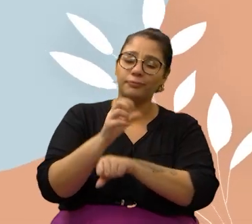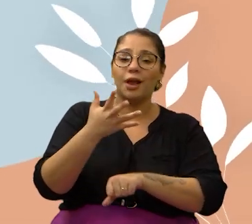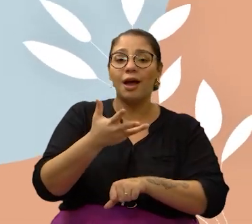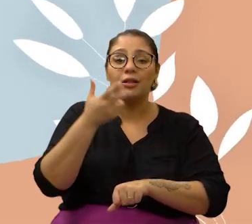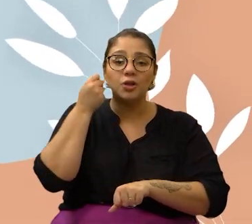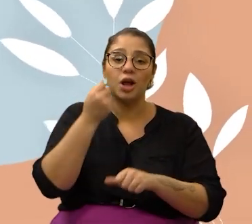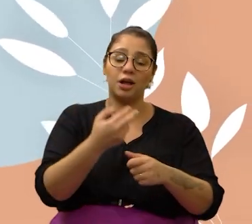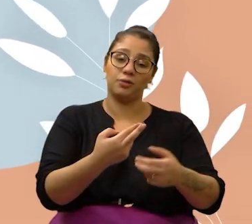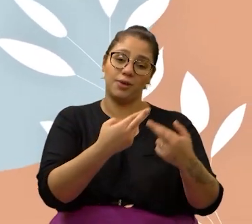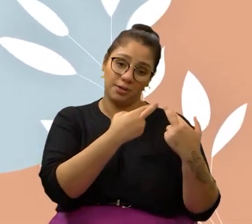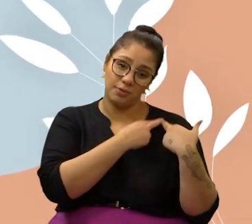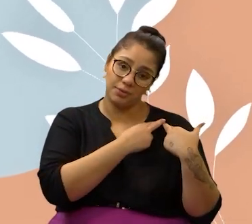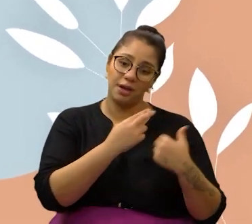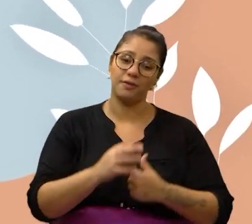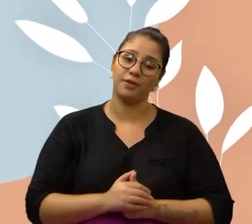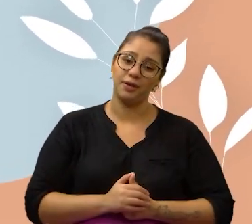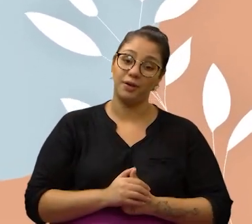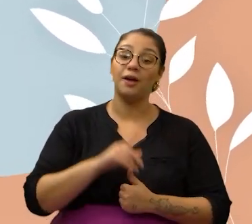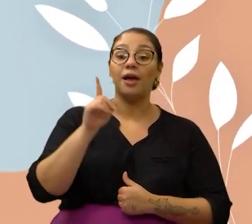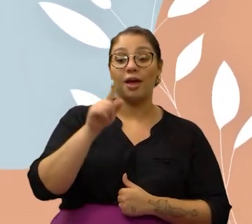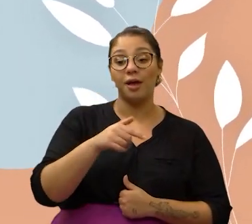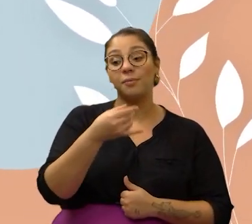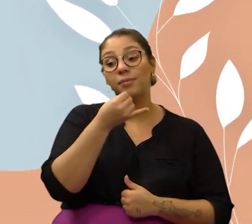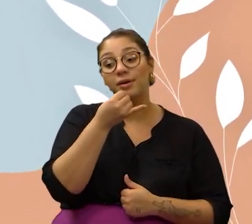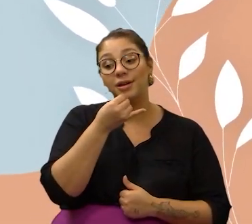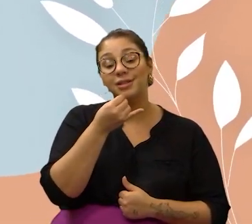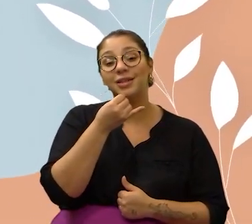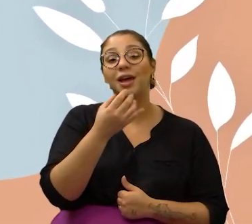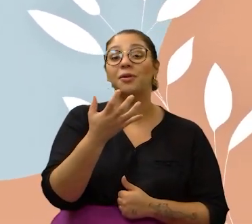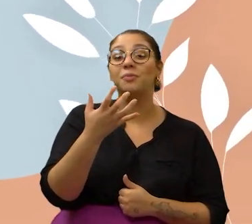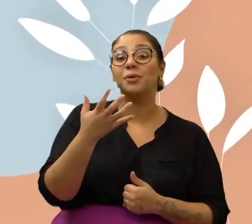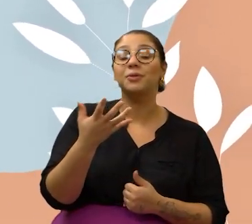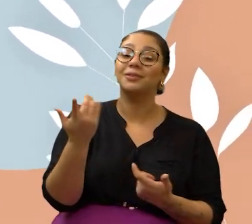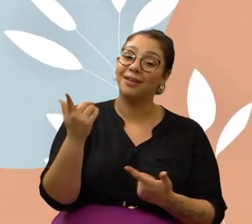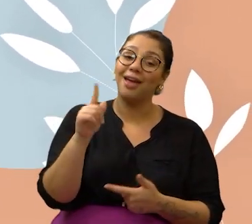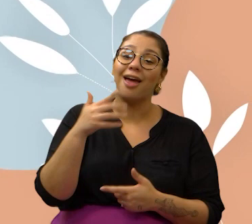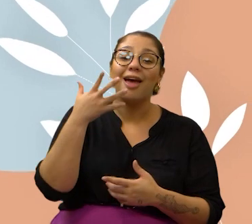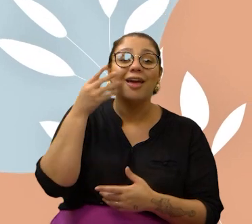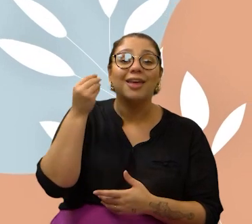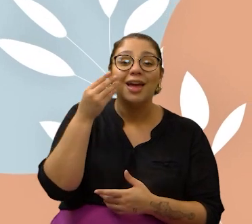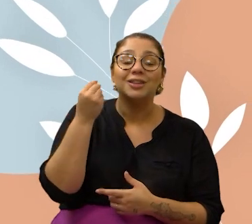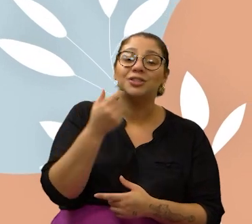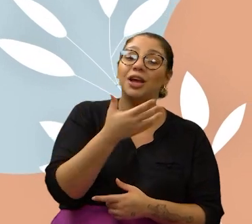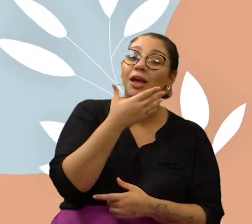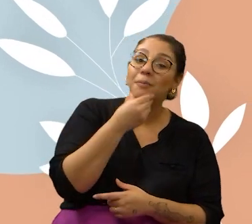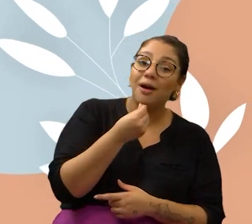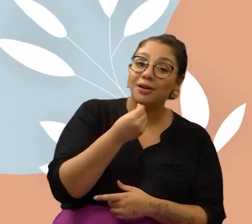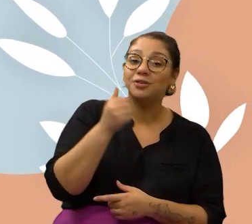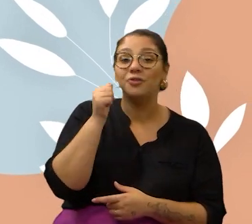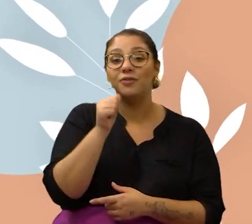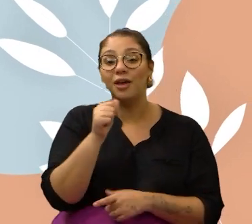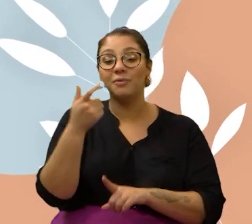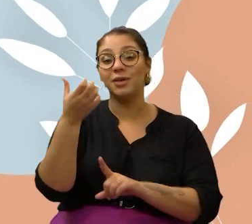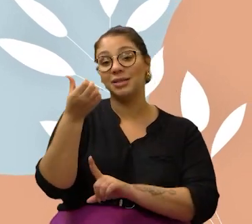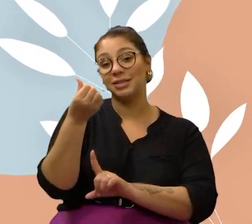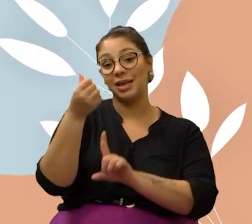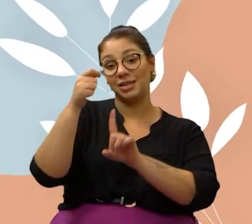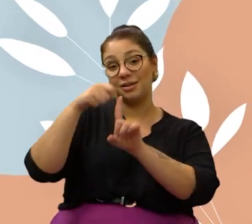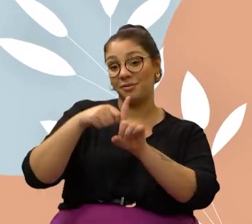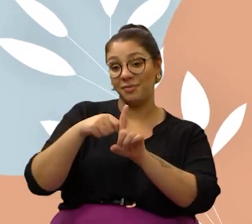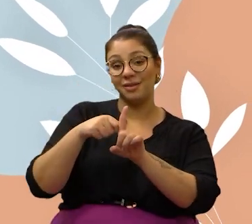Os protetores independentes de Campinas estão ainda com vários bichinhos, esperando por uma